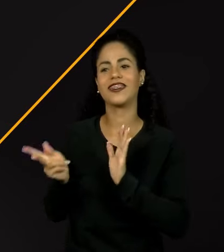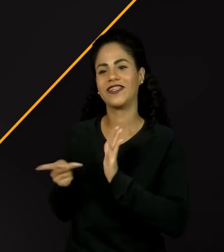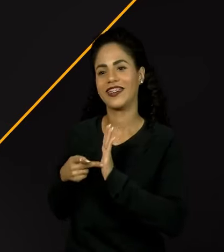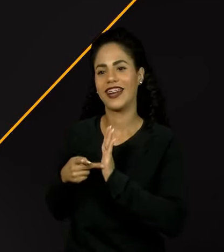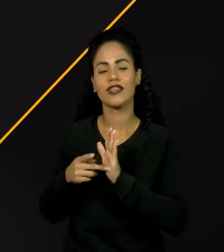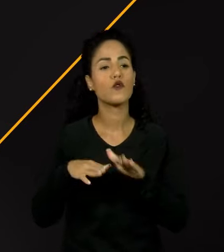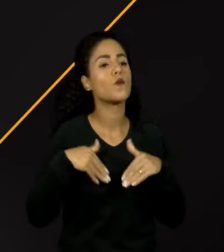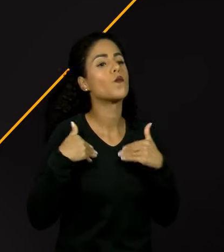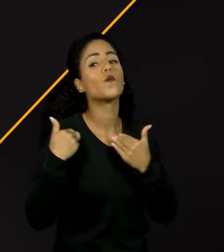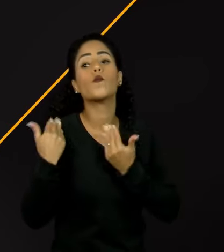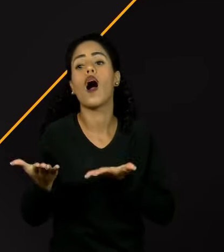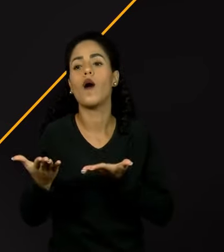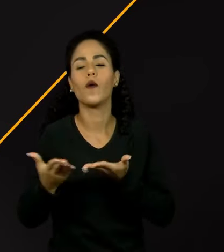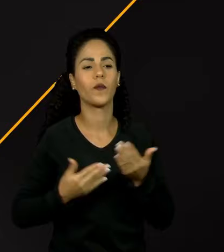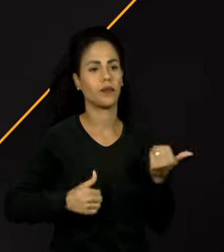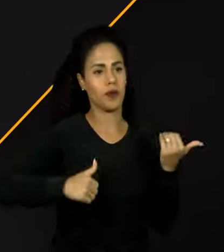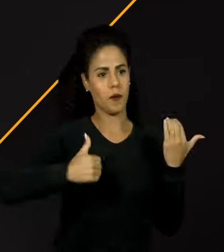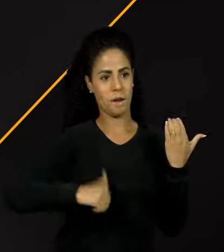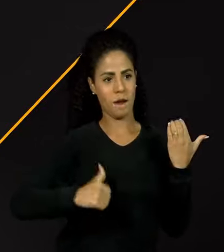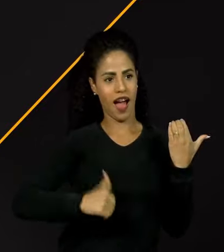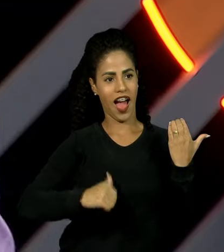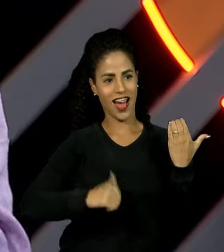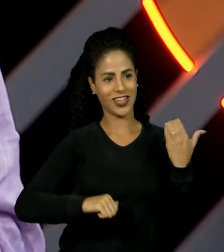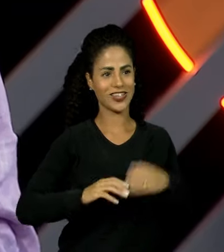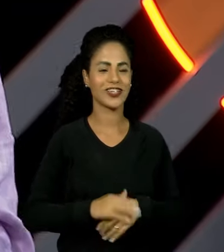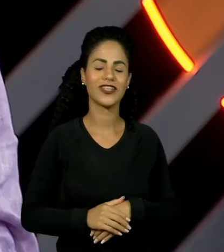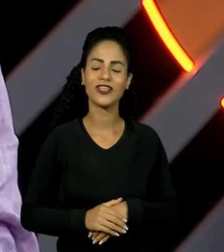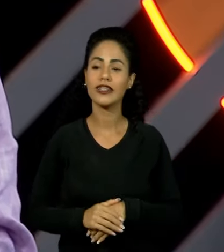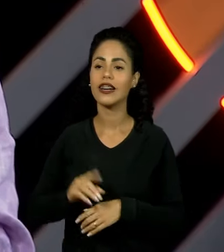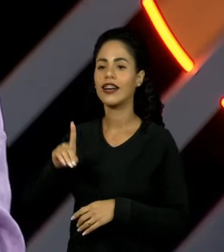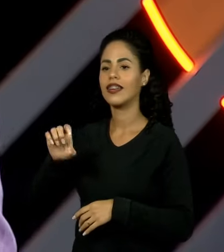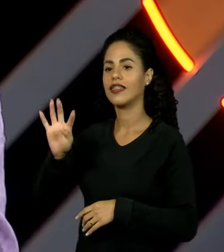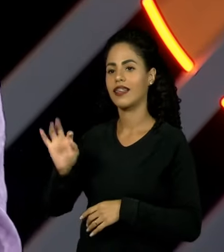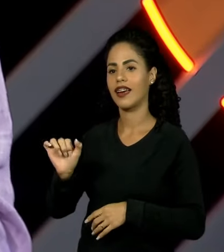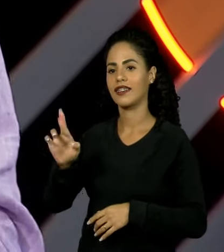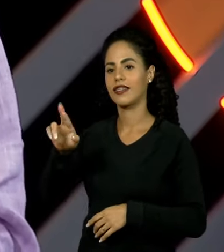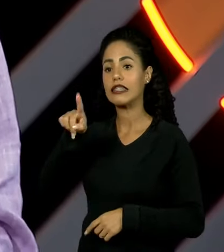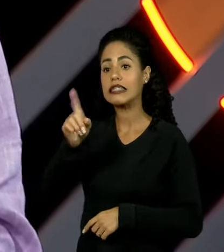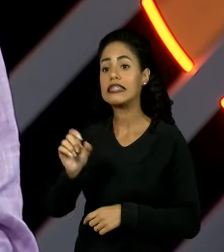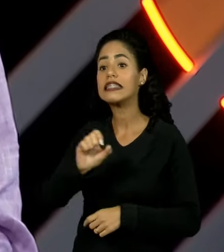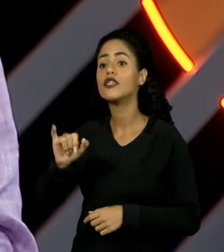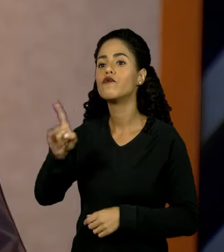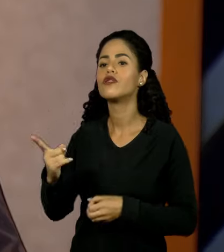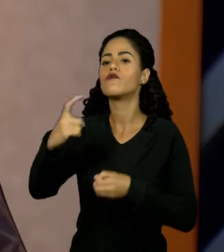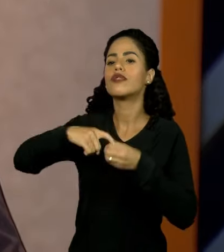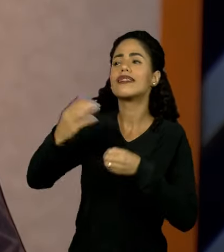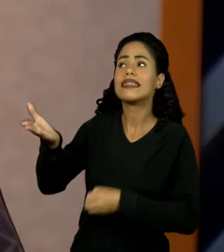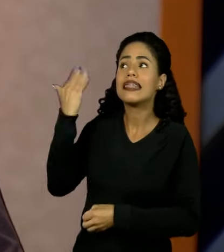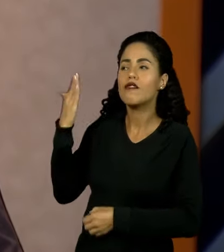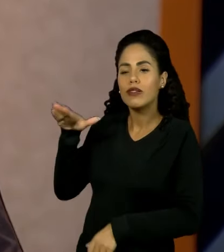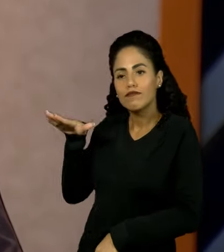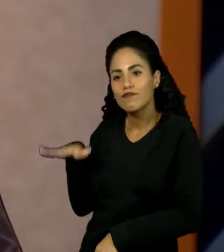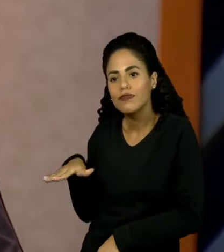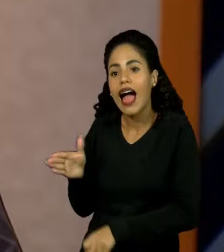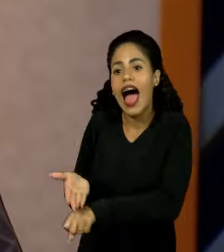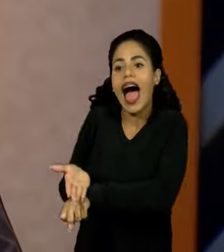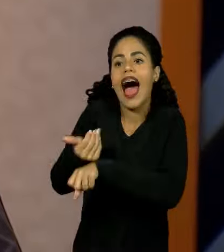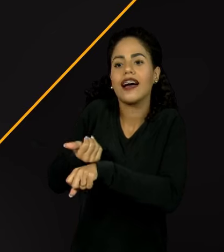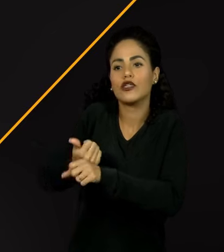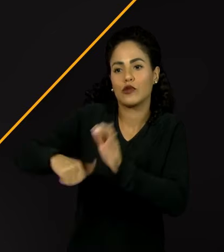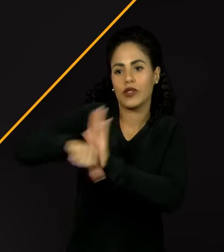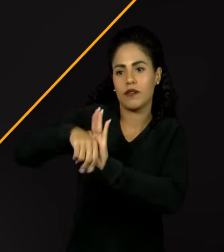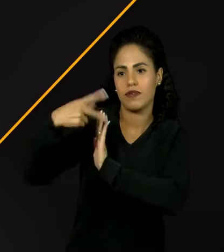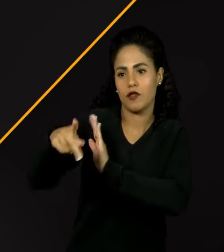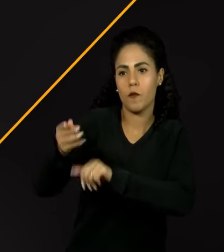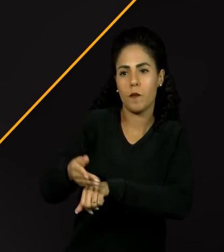instrumento? Toco principalmente contrabaixo. Dexter, se você voltasse a ser aquele menino lá, antes daquele primeiro roubo,